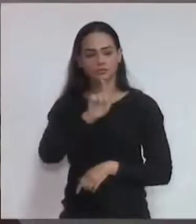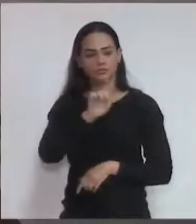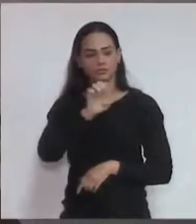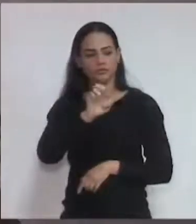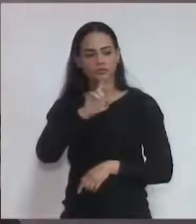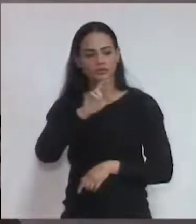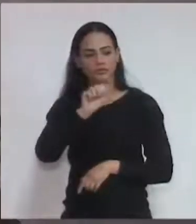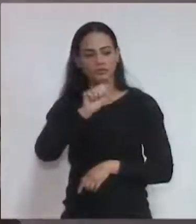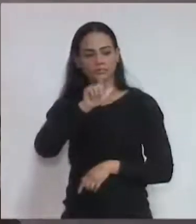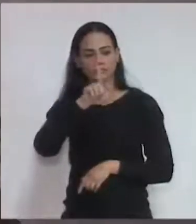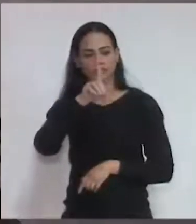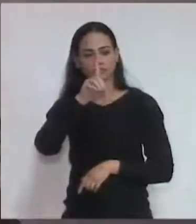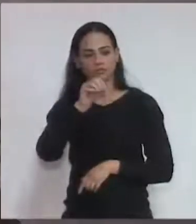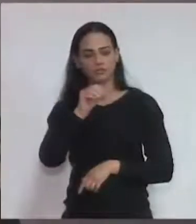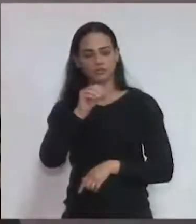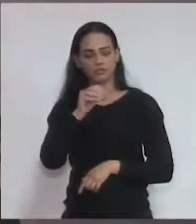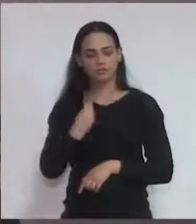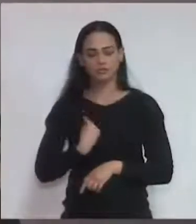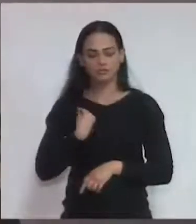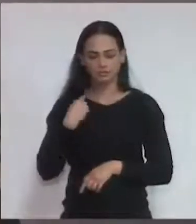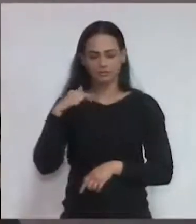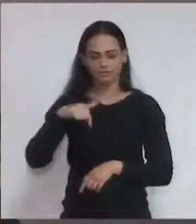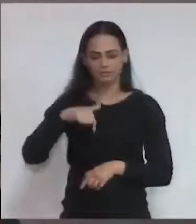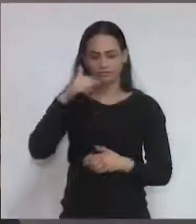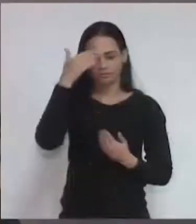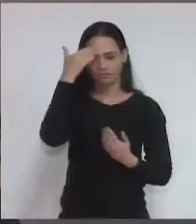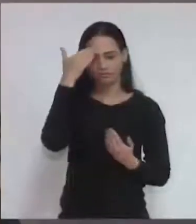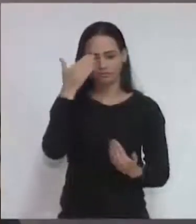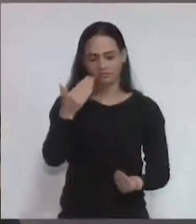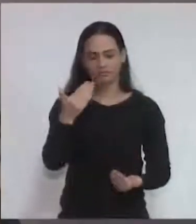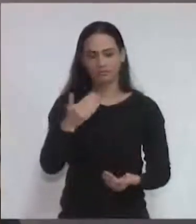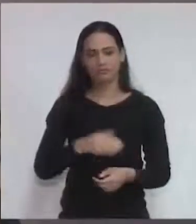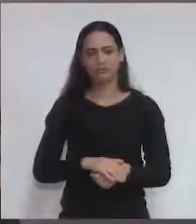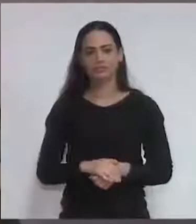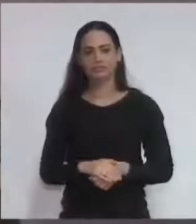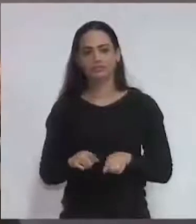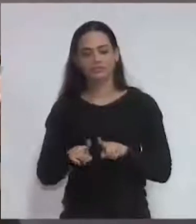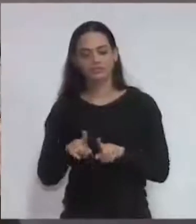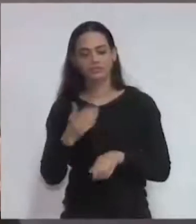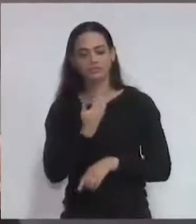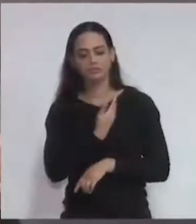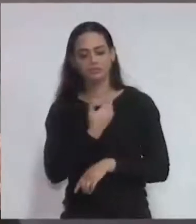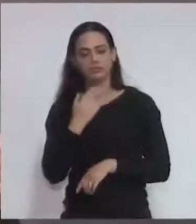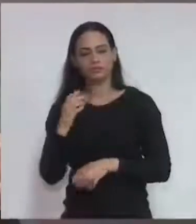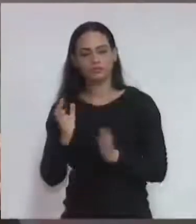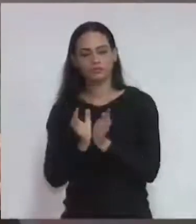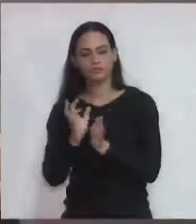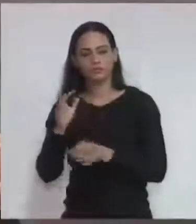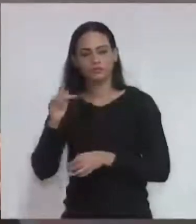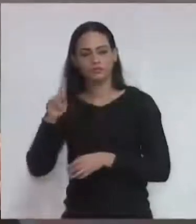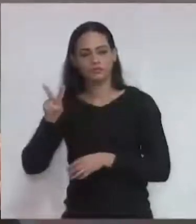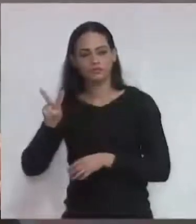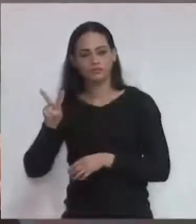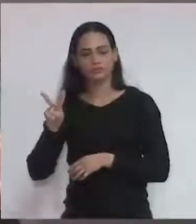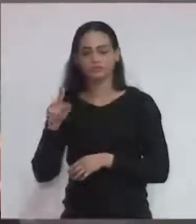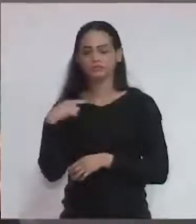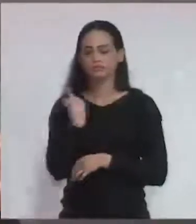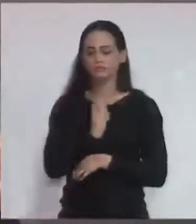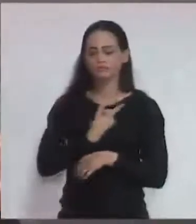Obrigado pela presença, Geraldinho. Também é um companheiro do PV. E ficamos felizes